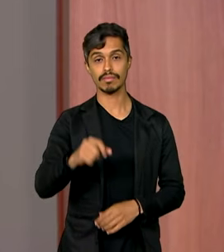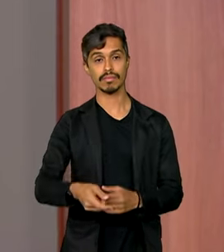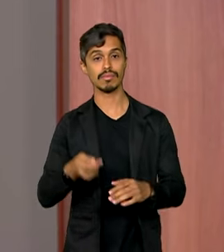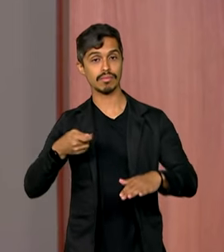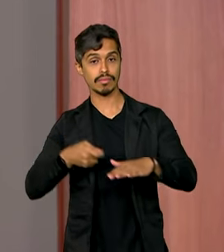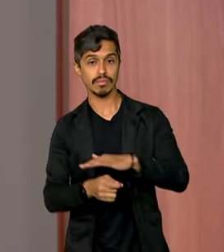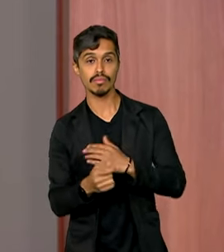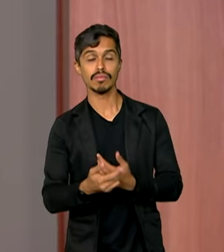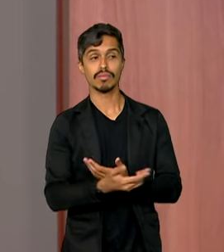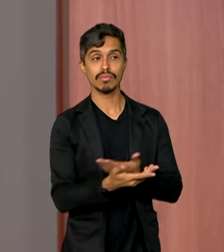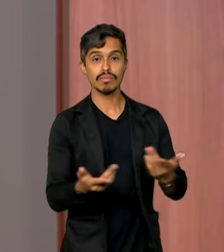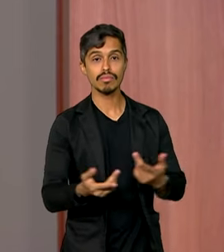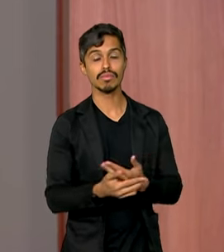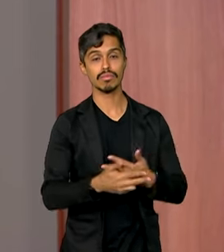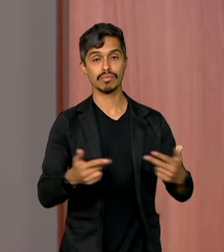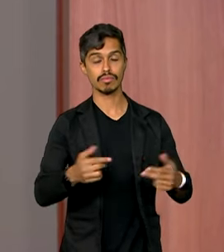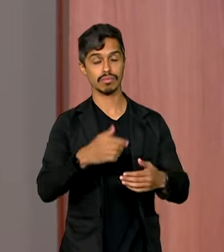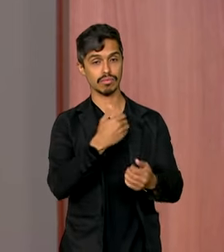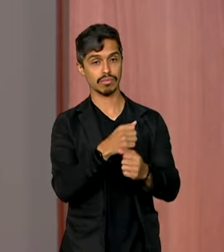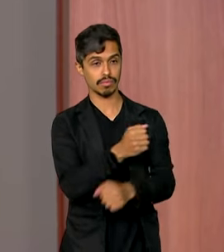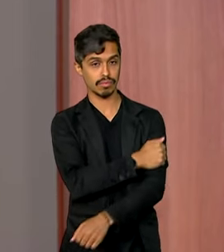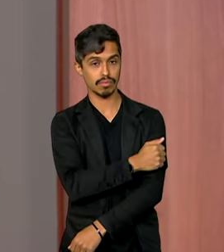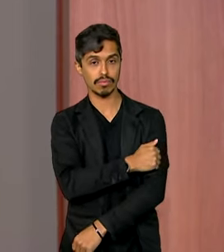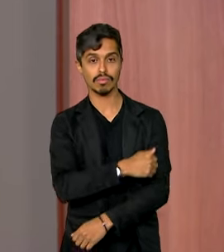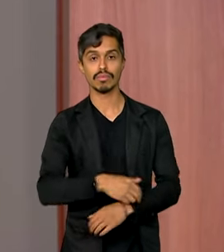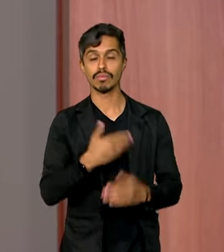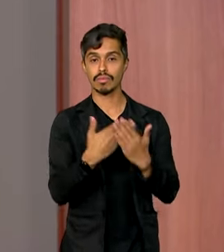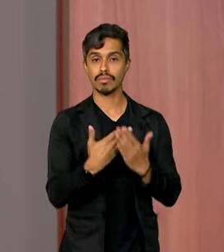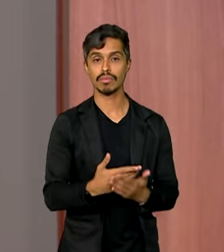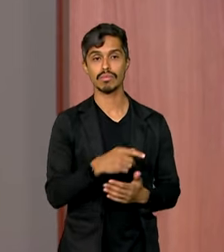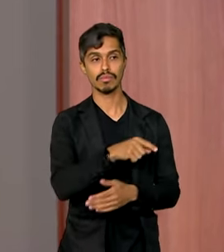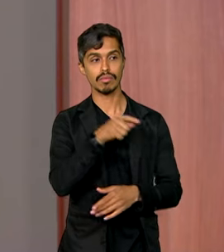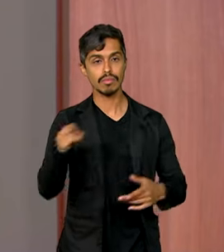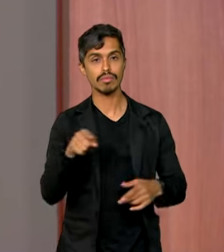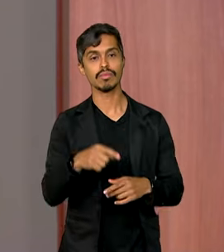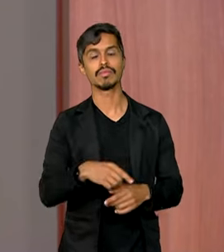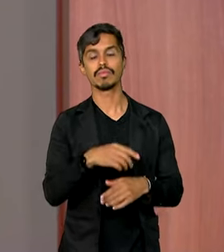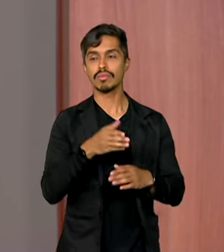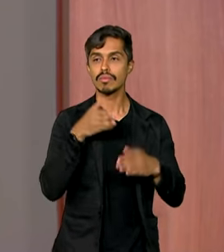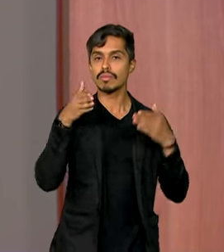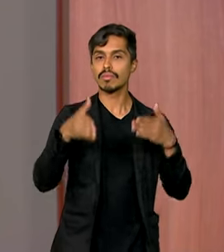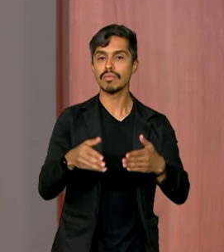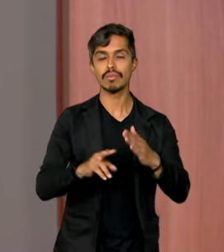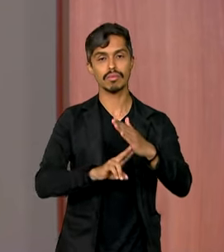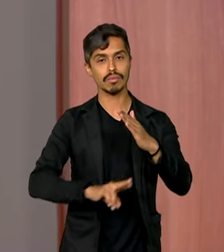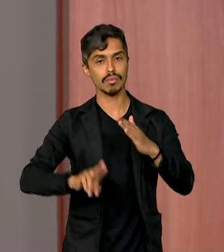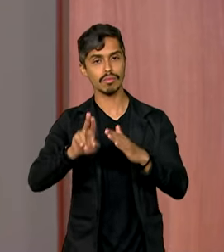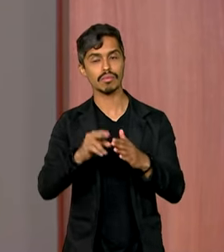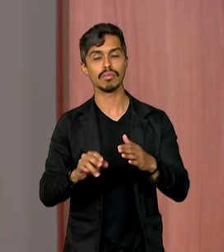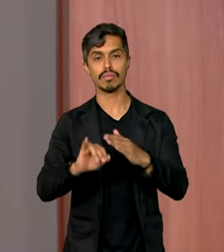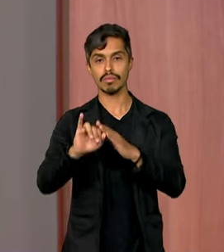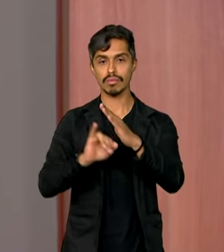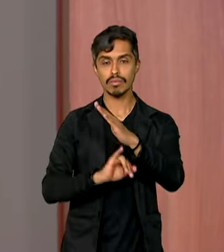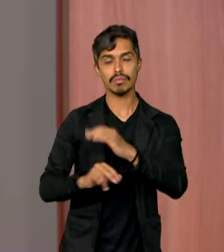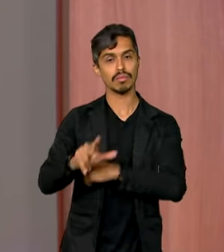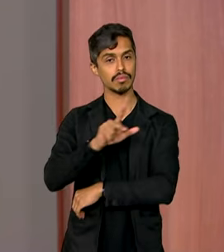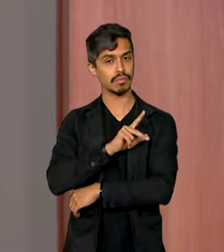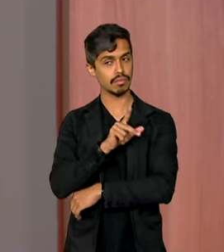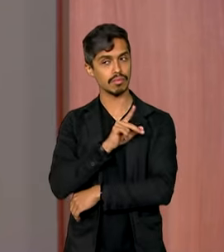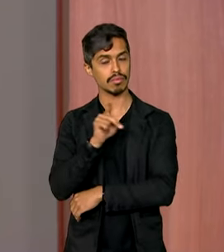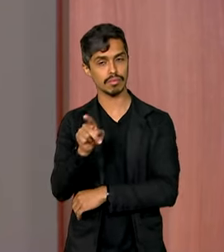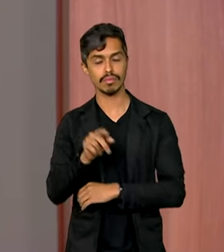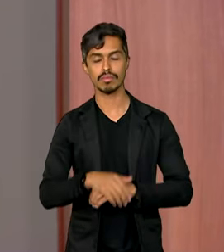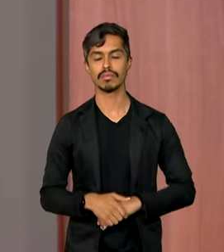Financiamento Estudantil, o programa que concede o financiamento a estudantes em cursos superiores de instituições privadas de